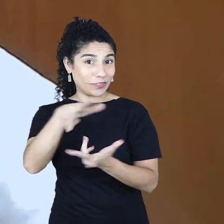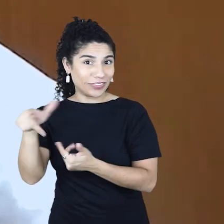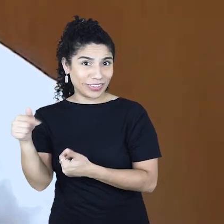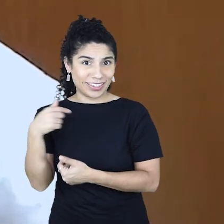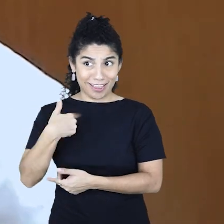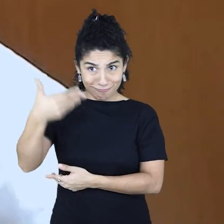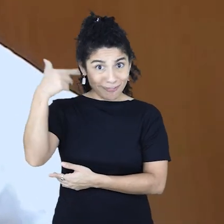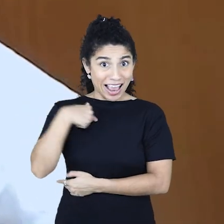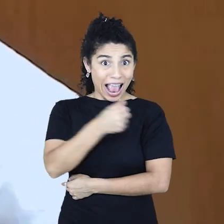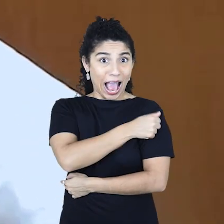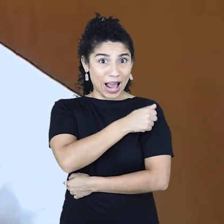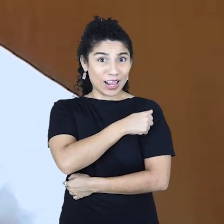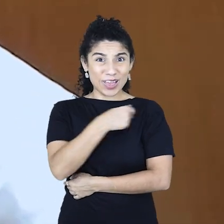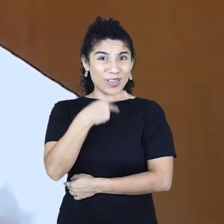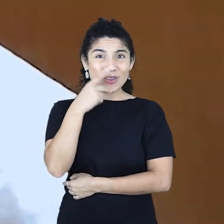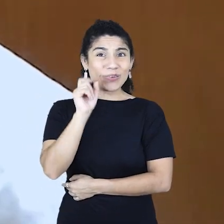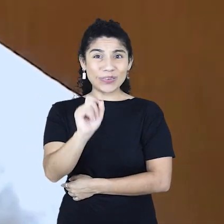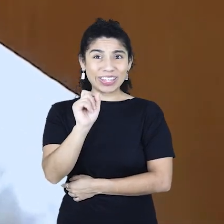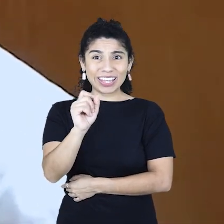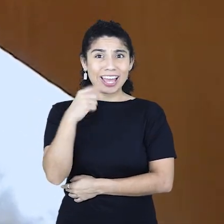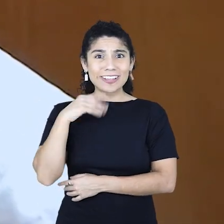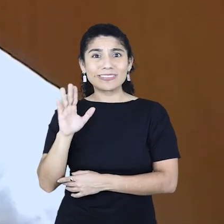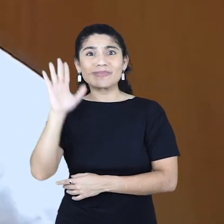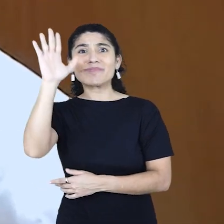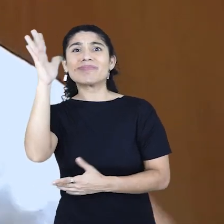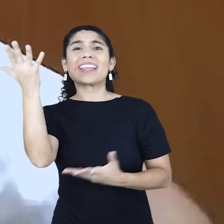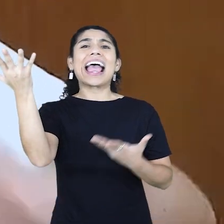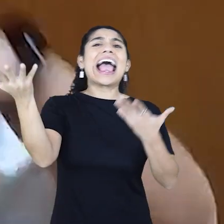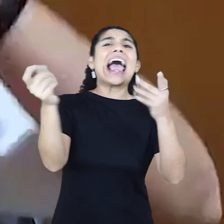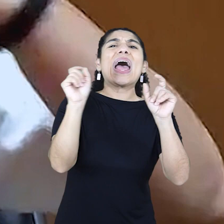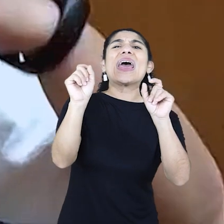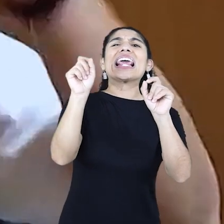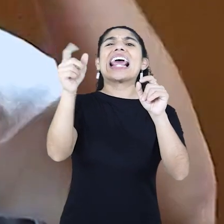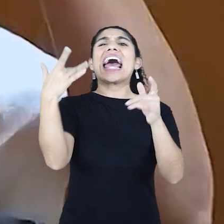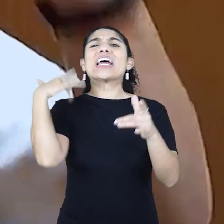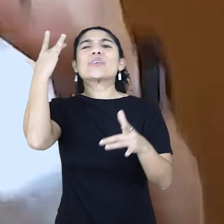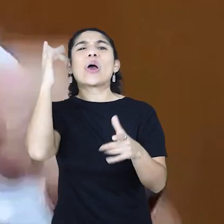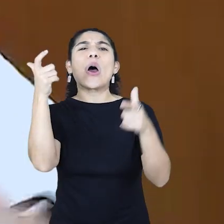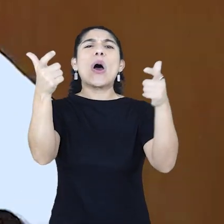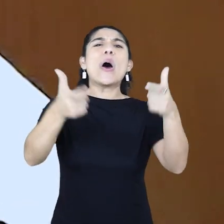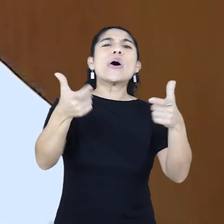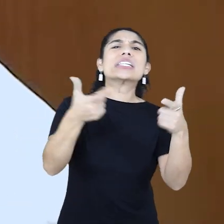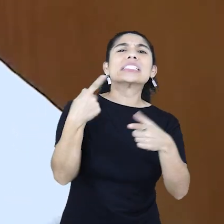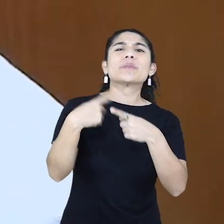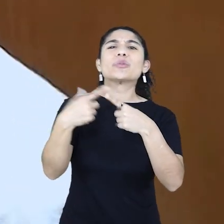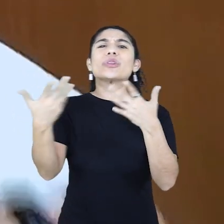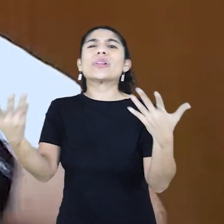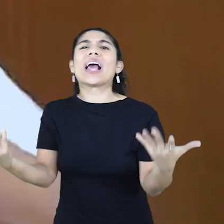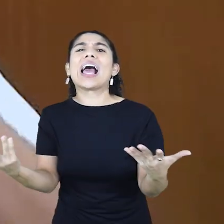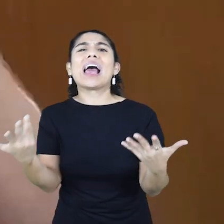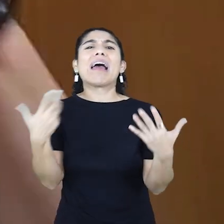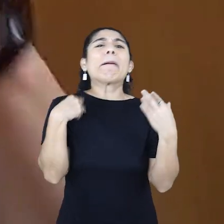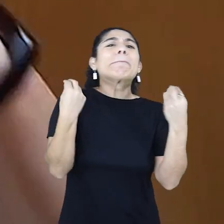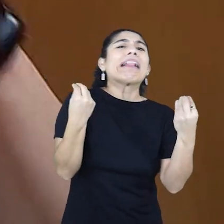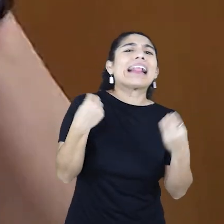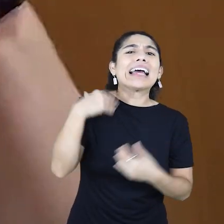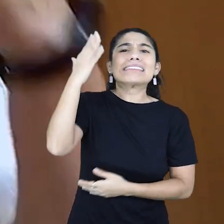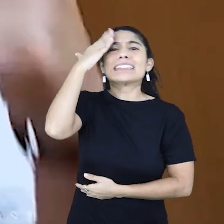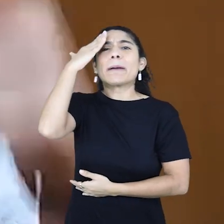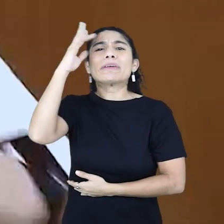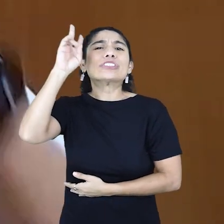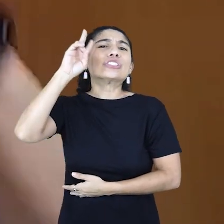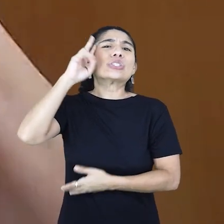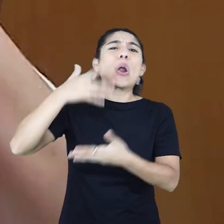Porque eu era aquela aluna que falava, o que eu preciso saber do relevo lá de não sei aonde? O que eu preciso